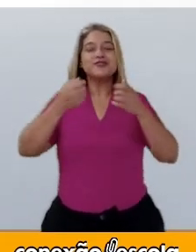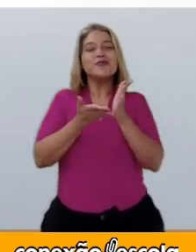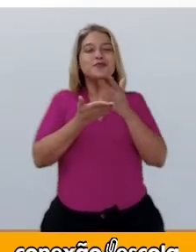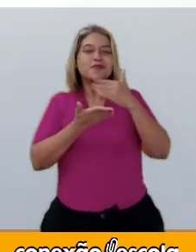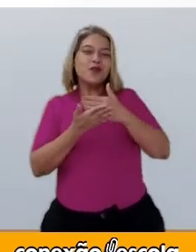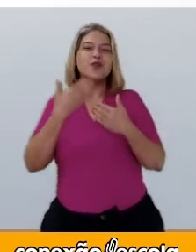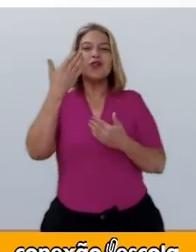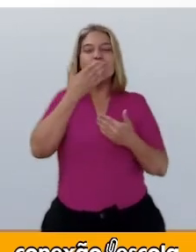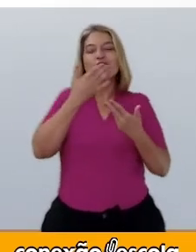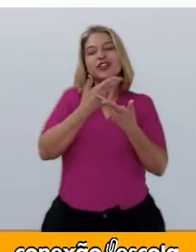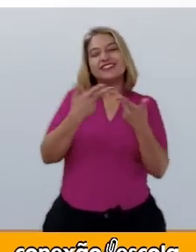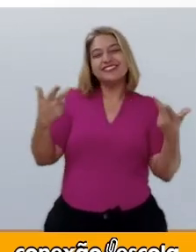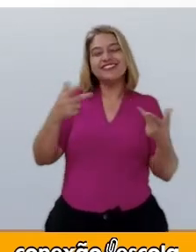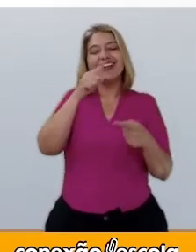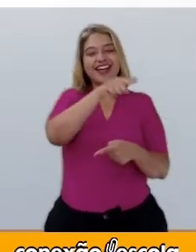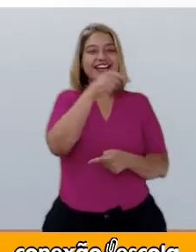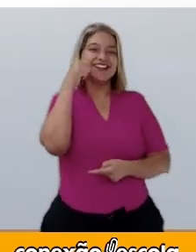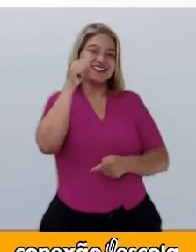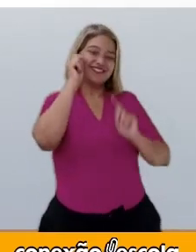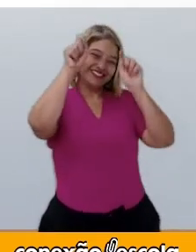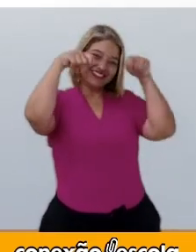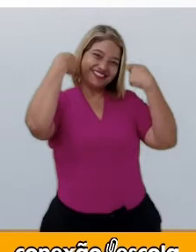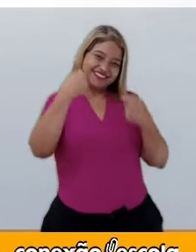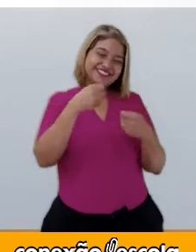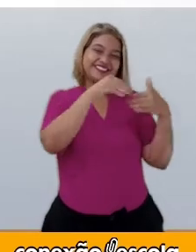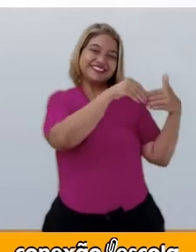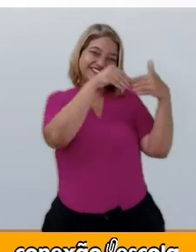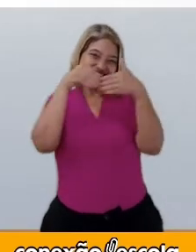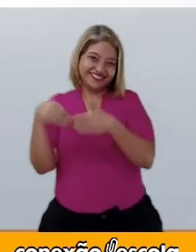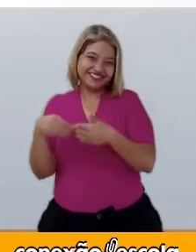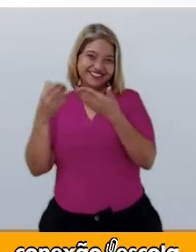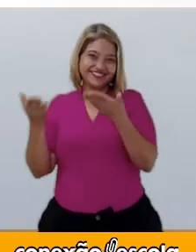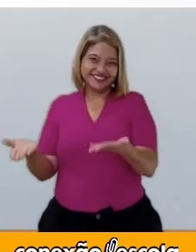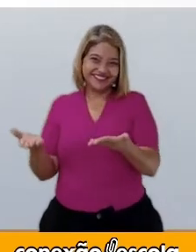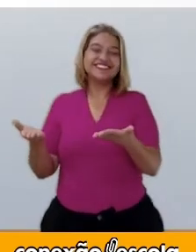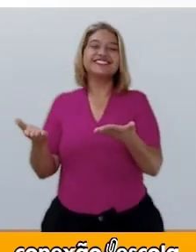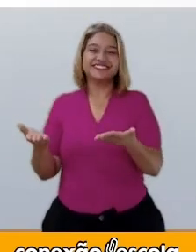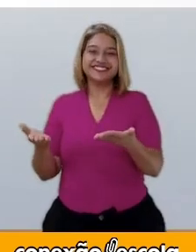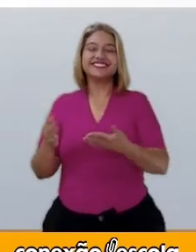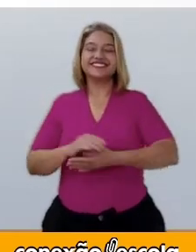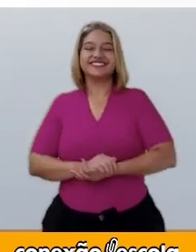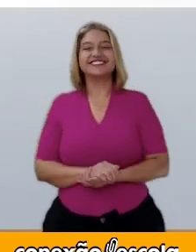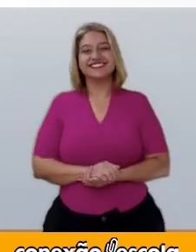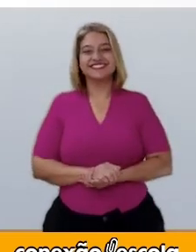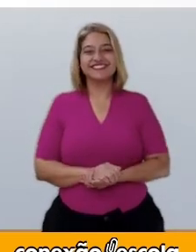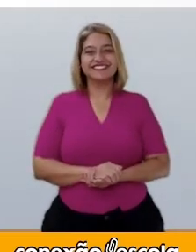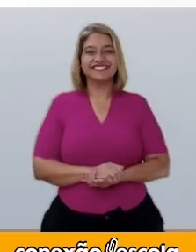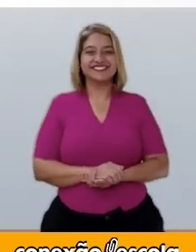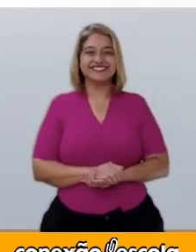os doces que Chapeuzinho Vermelho trouxe em sua cesta.